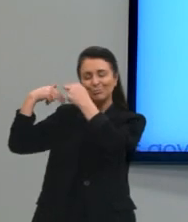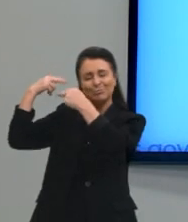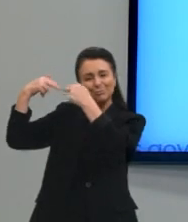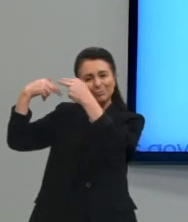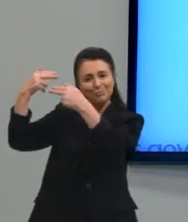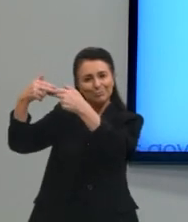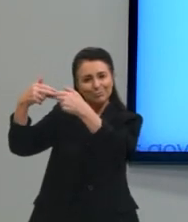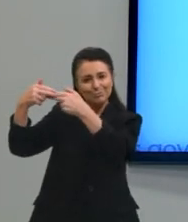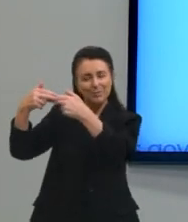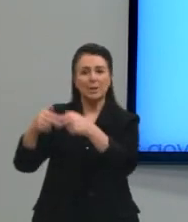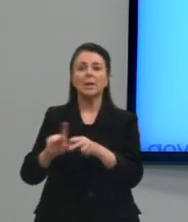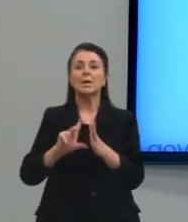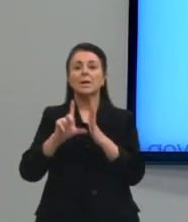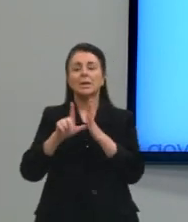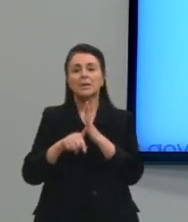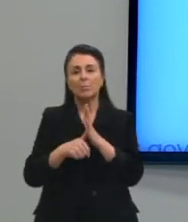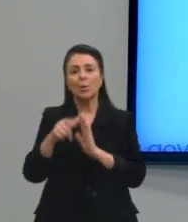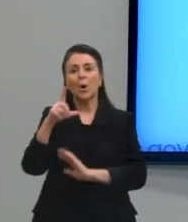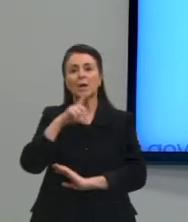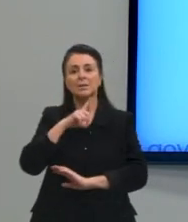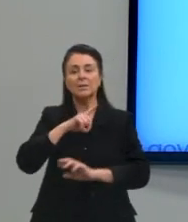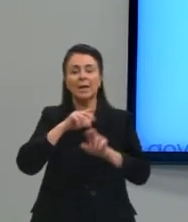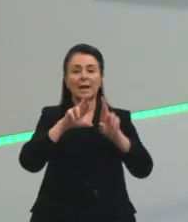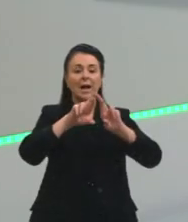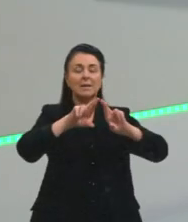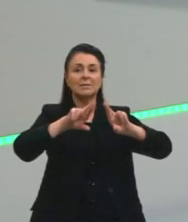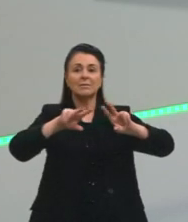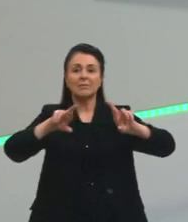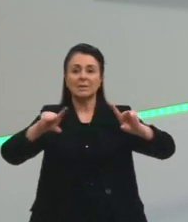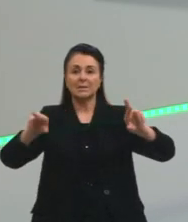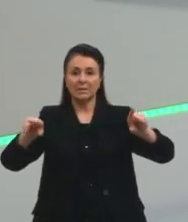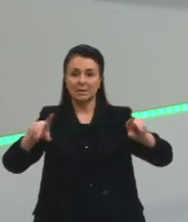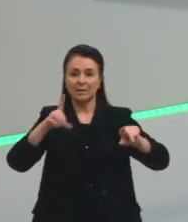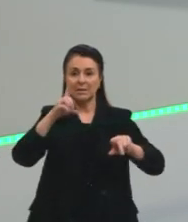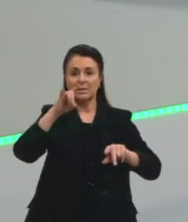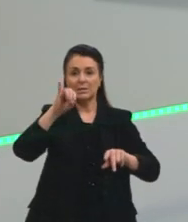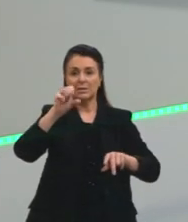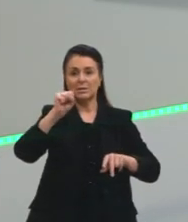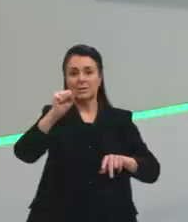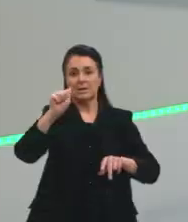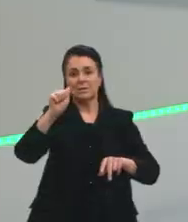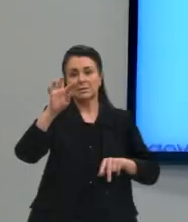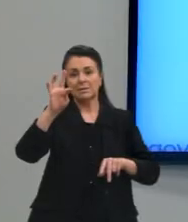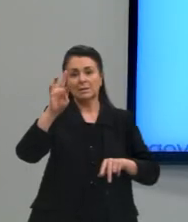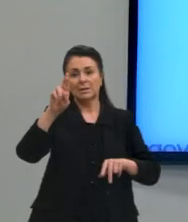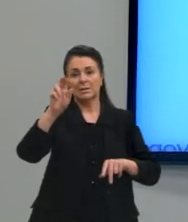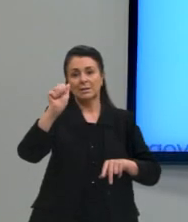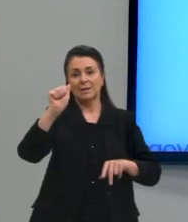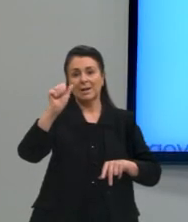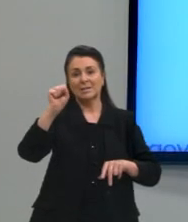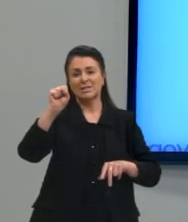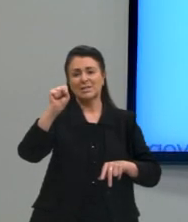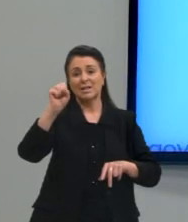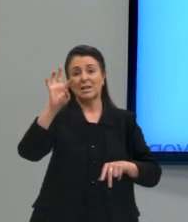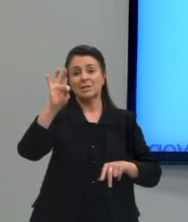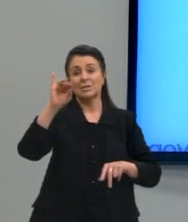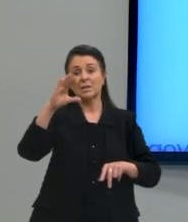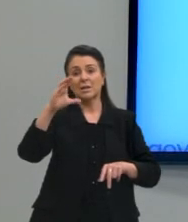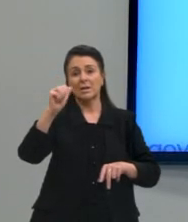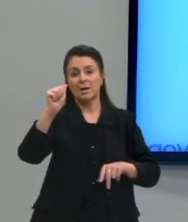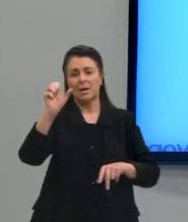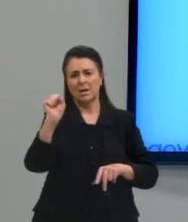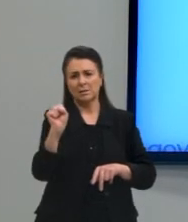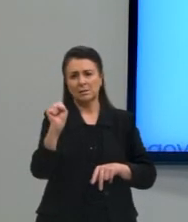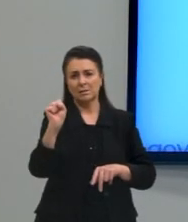Por fim, gente tem as variações diastrásticas. Olha que nome bonito, nome diferente.